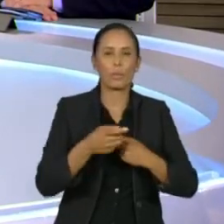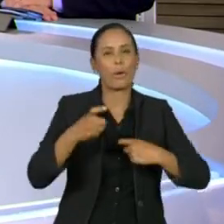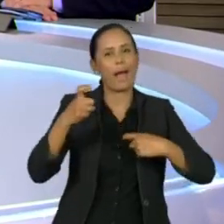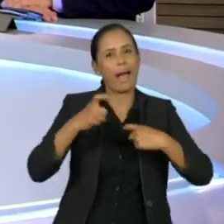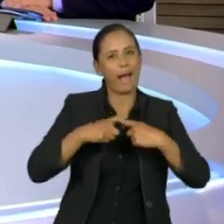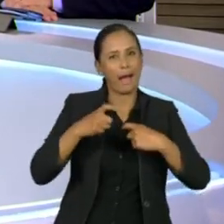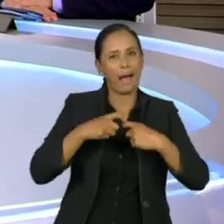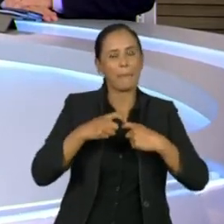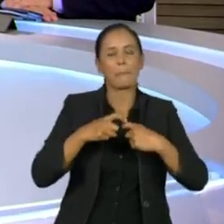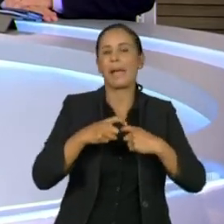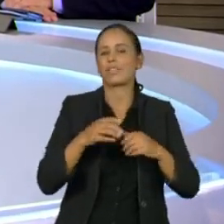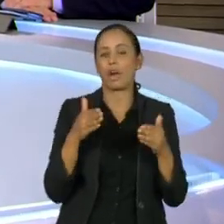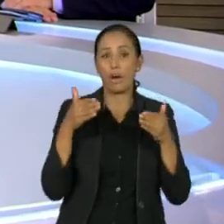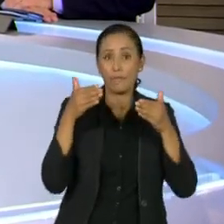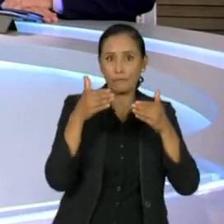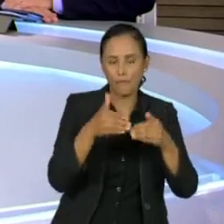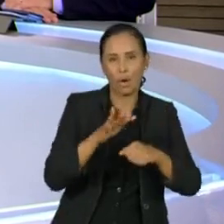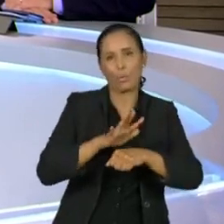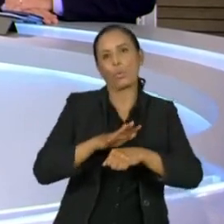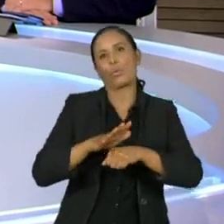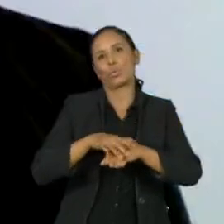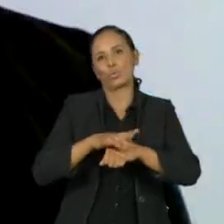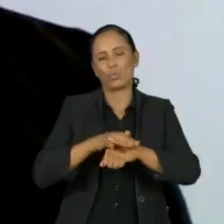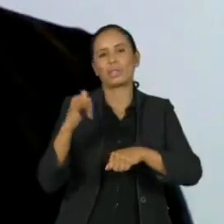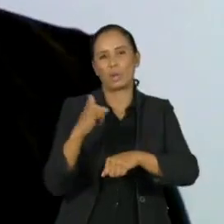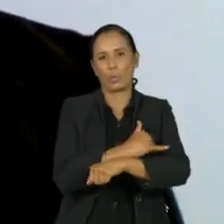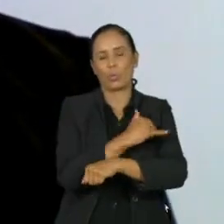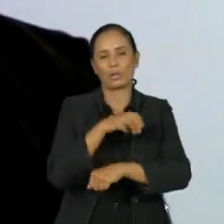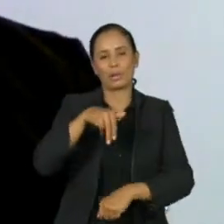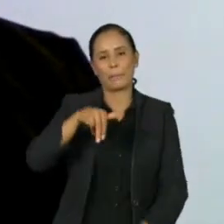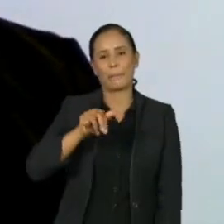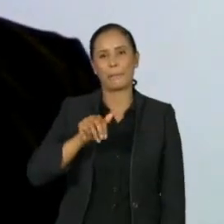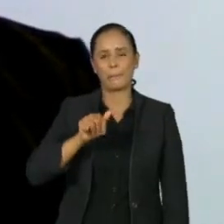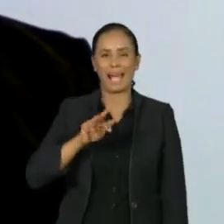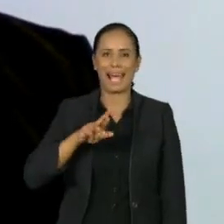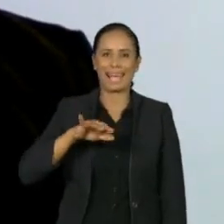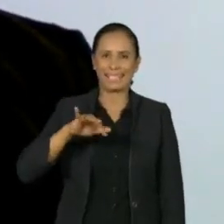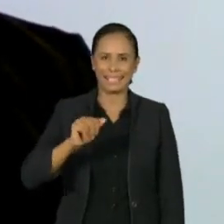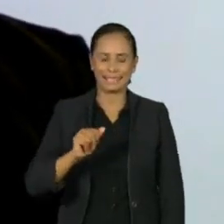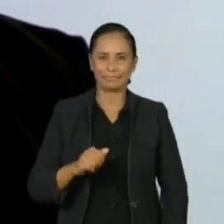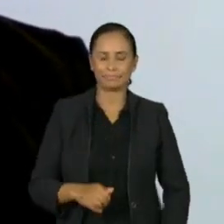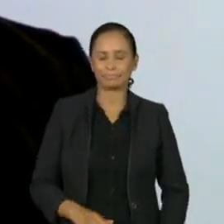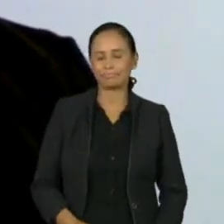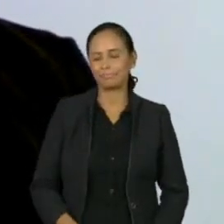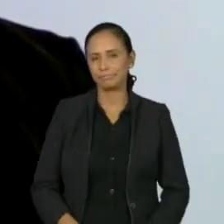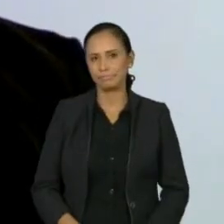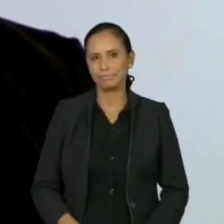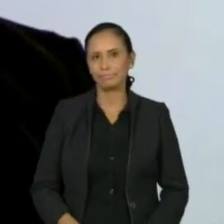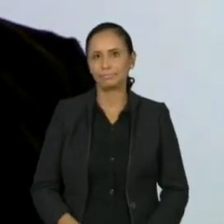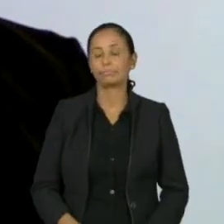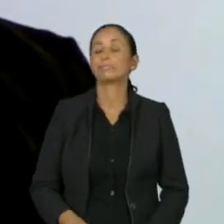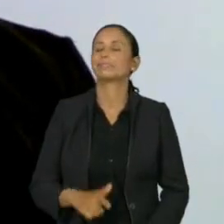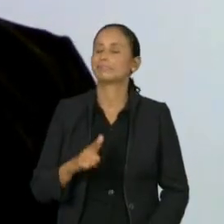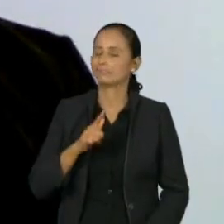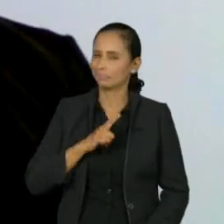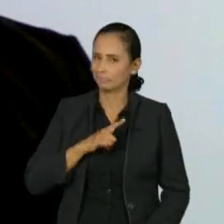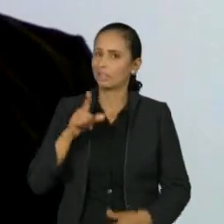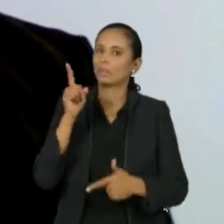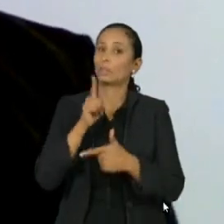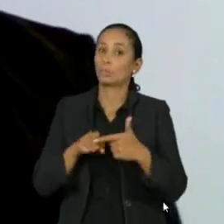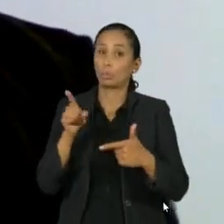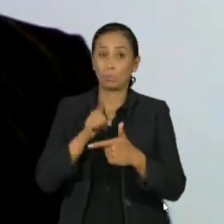endocrinologista Maria Vitória Martínez. Eu diria que a obesidade é um problema realmente no mundo inteiro.